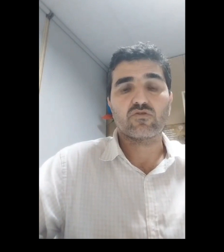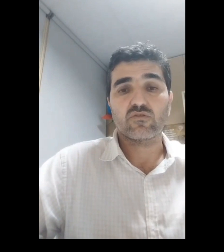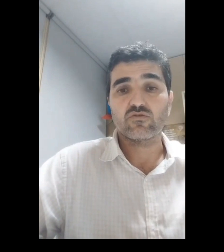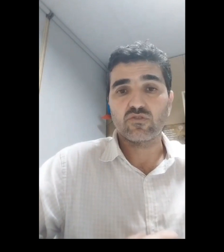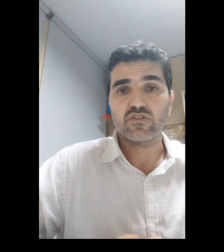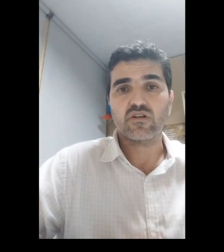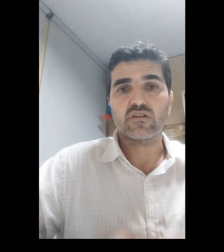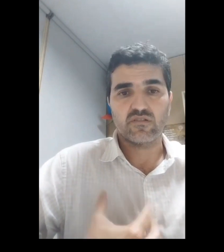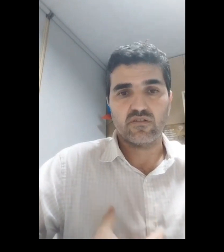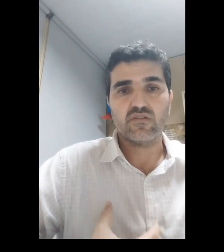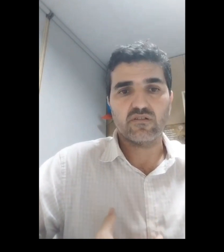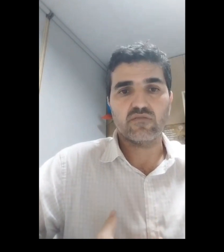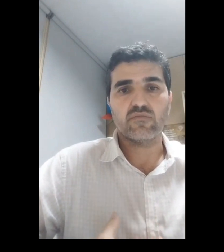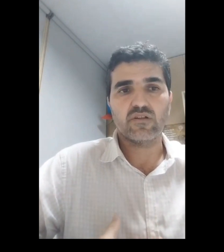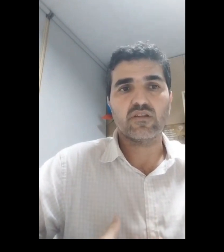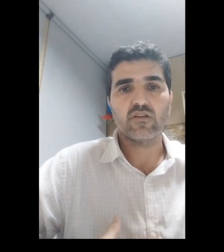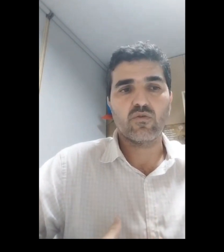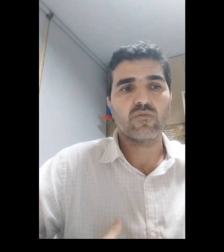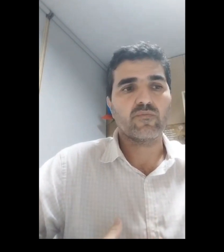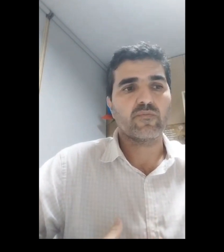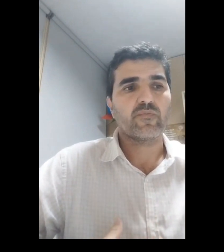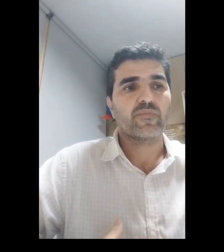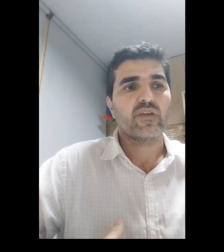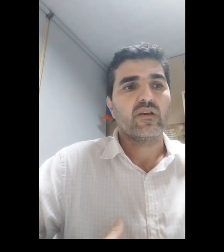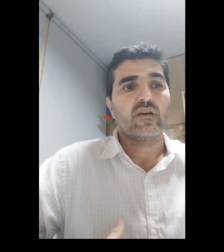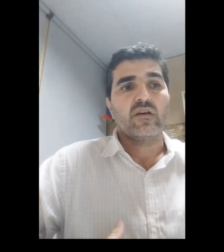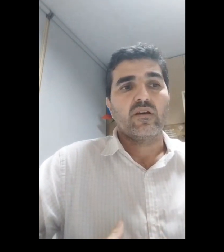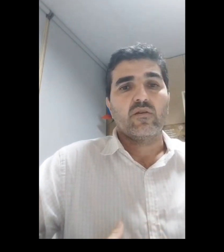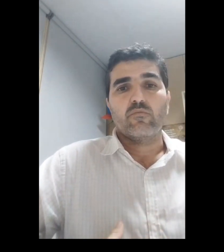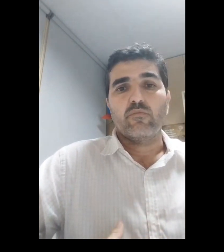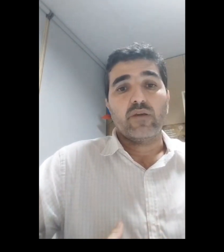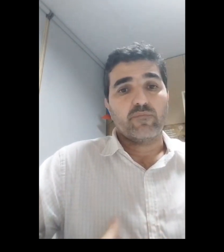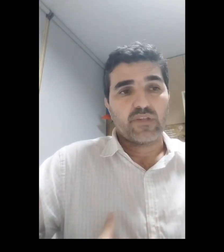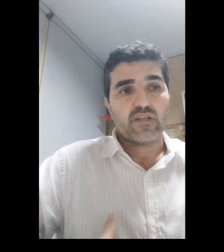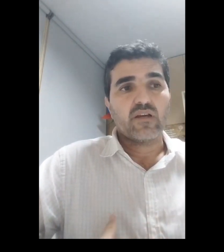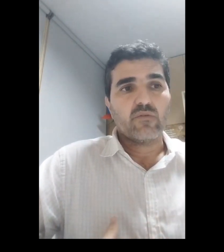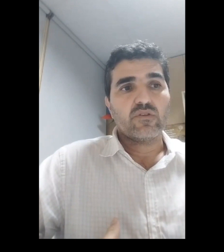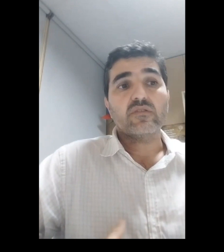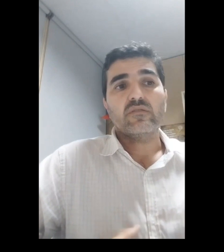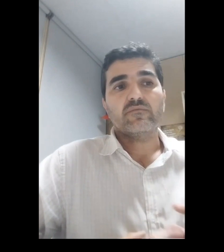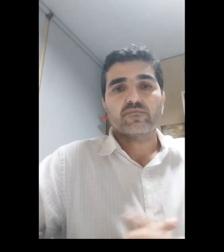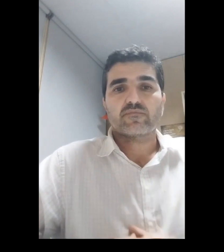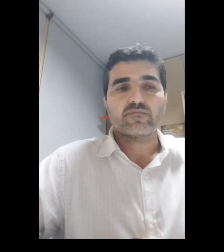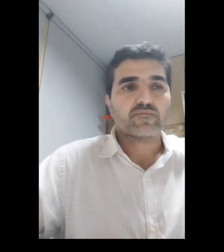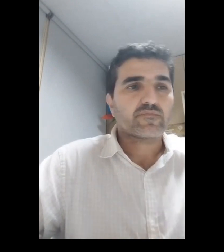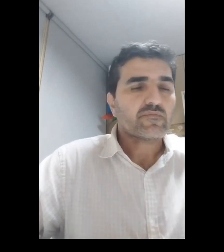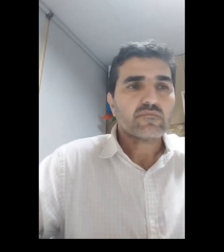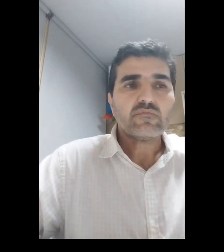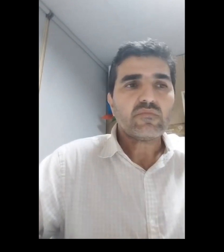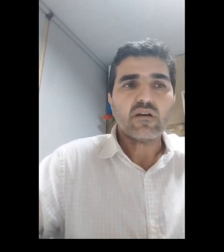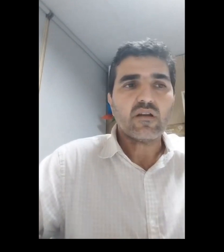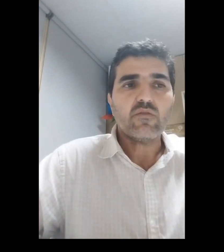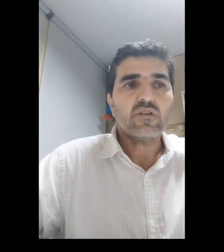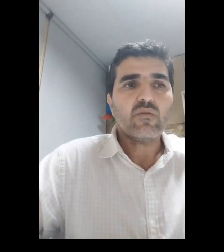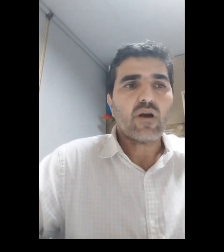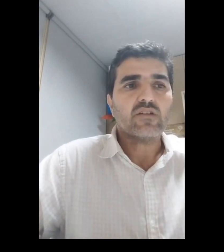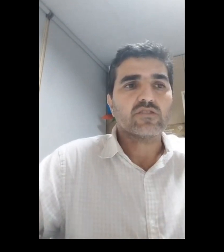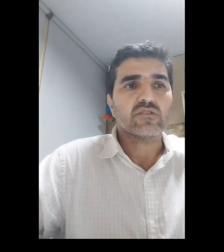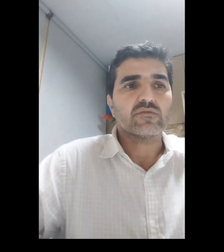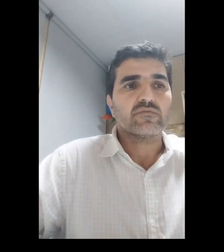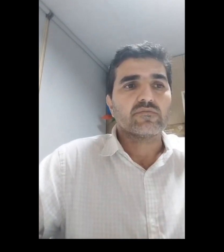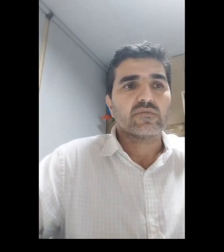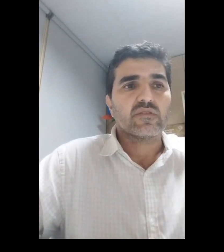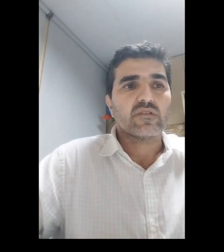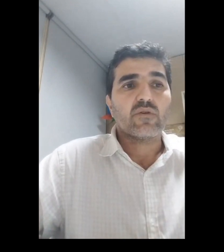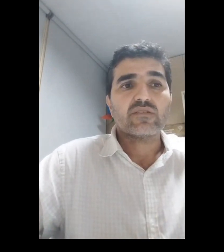construção jurídica anterior? Bem creio que sim creio que não